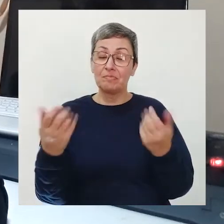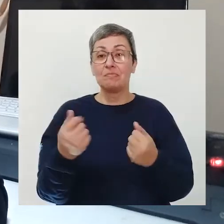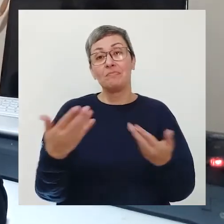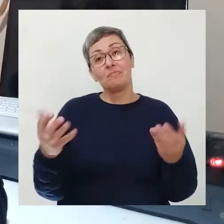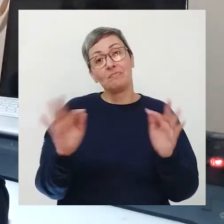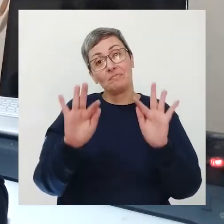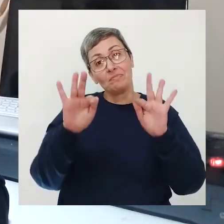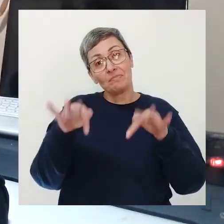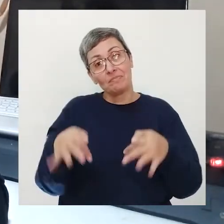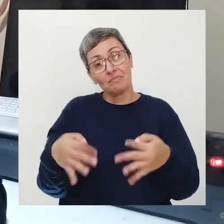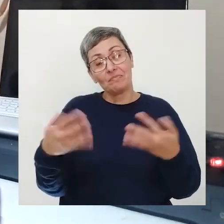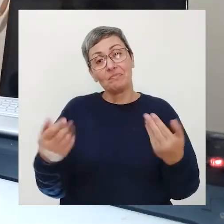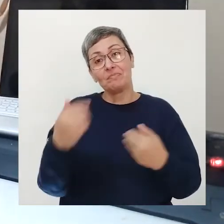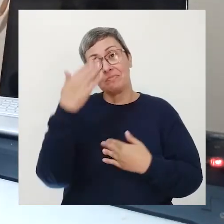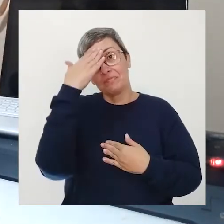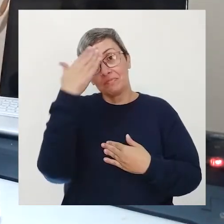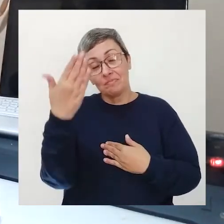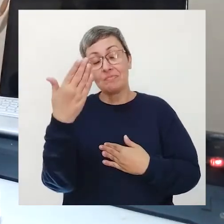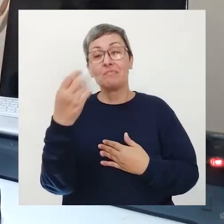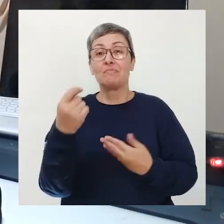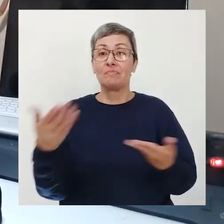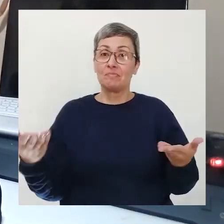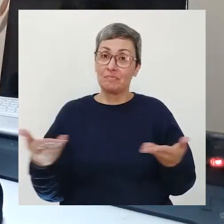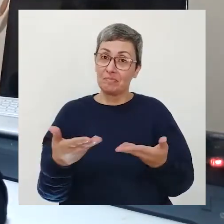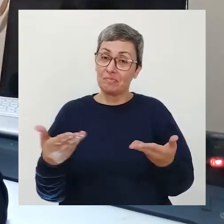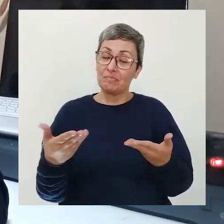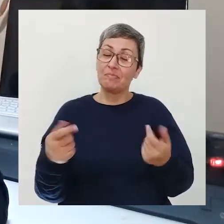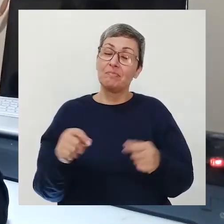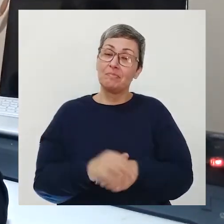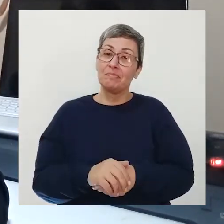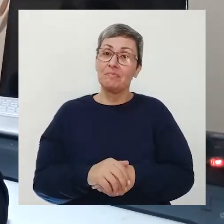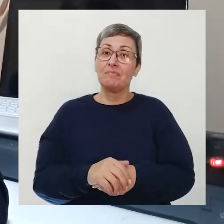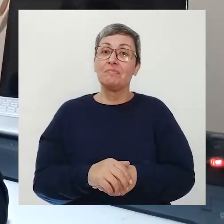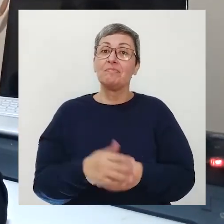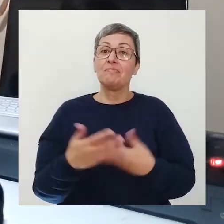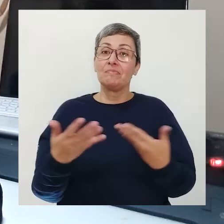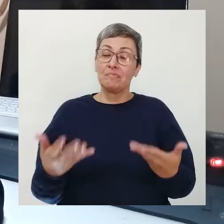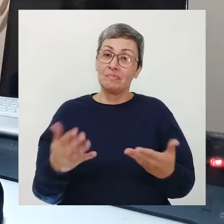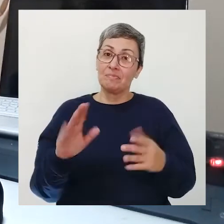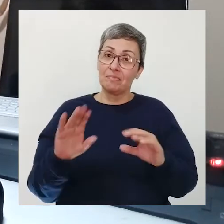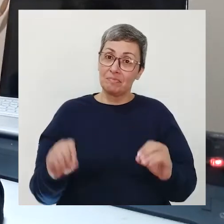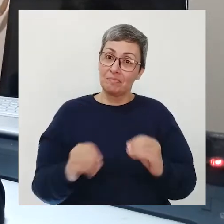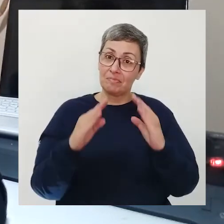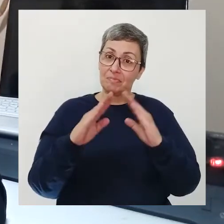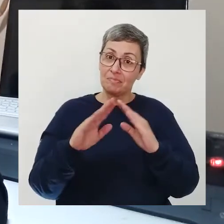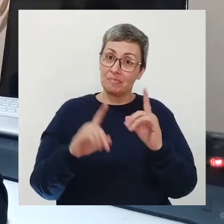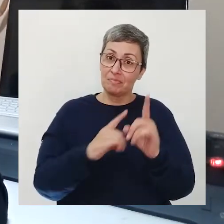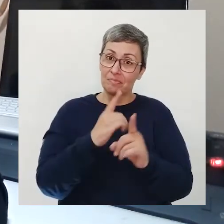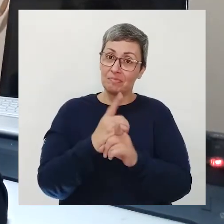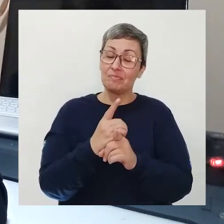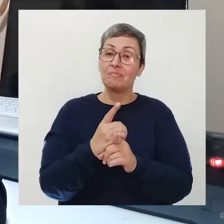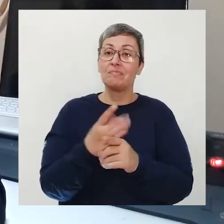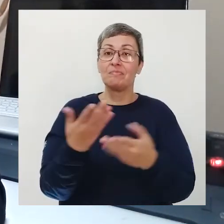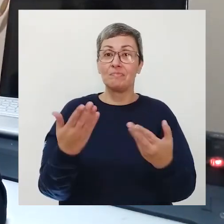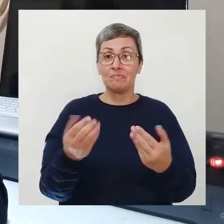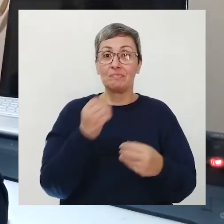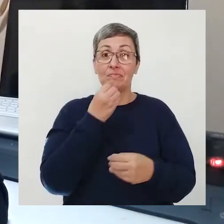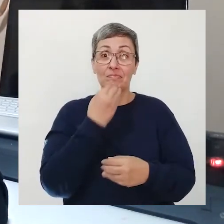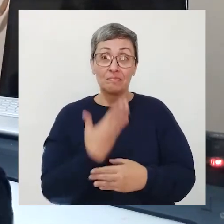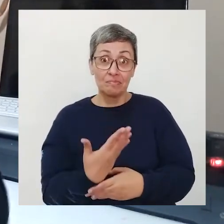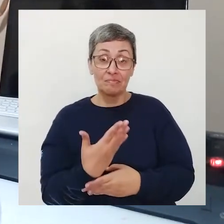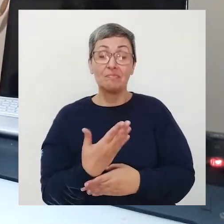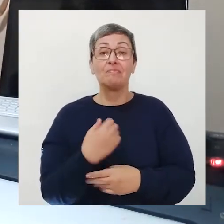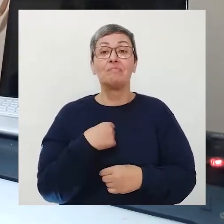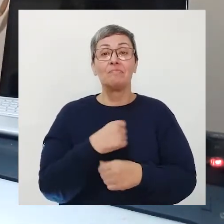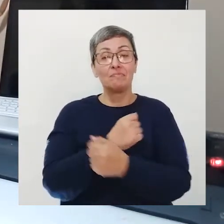por enquanto é isso obrigado por você estar aqui com a gente até agora até o nosso próximo programa fiquem